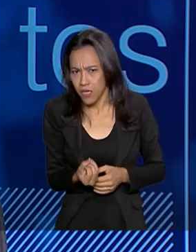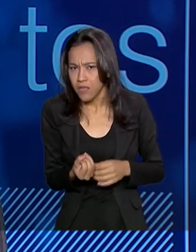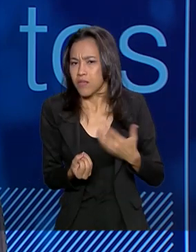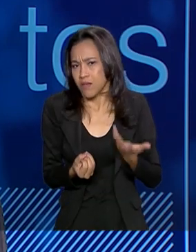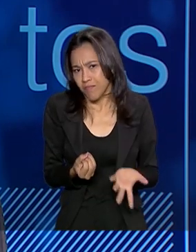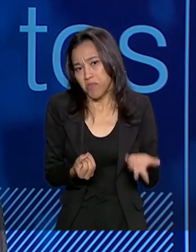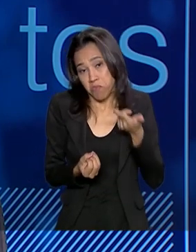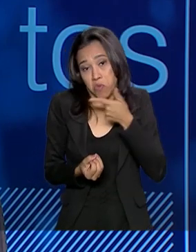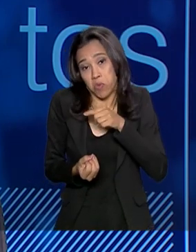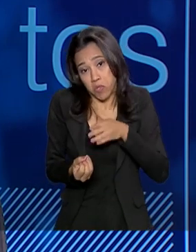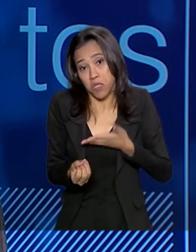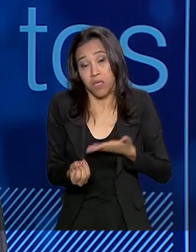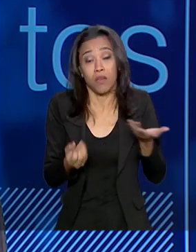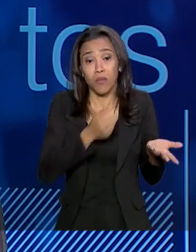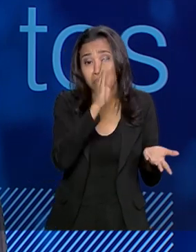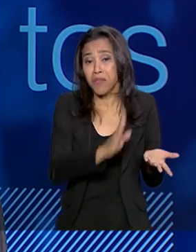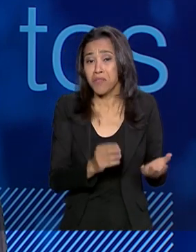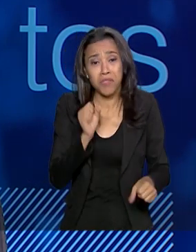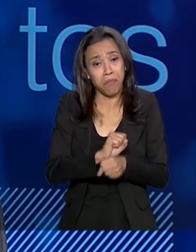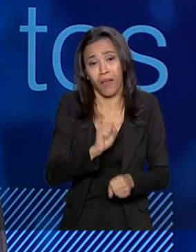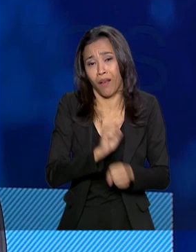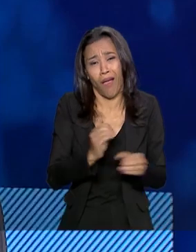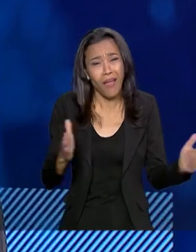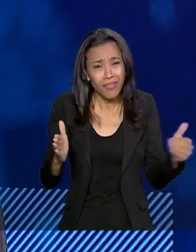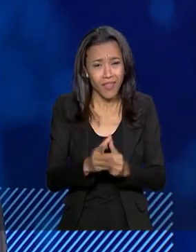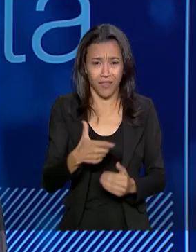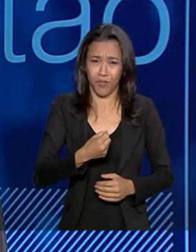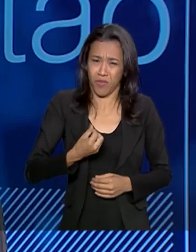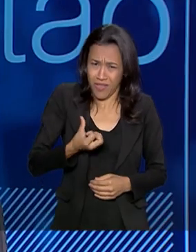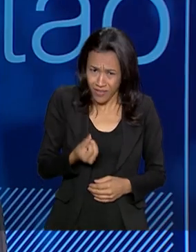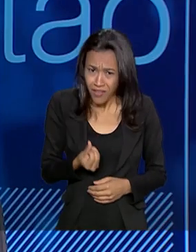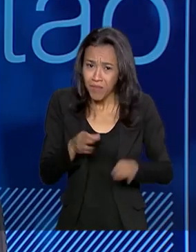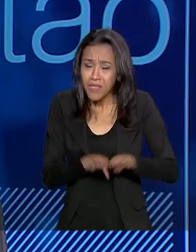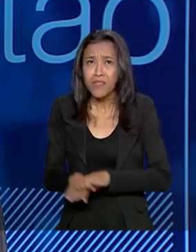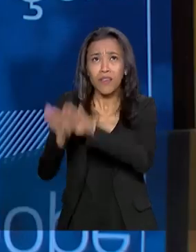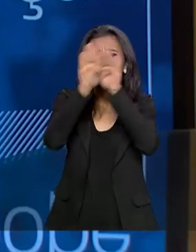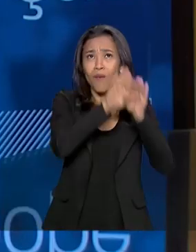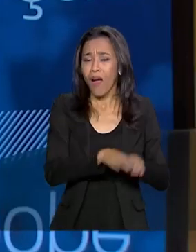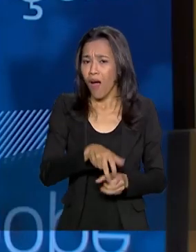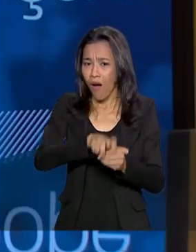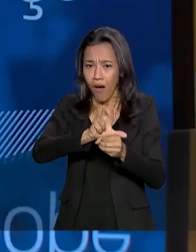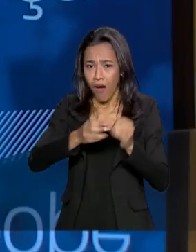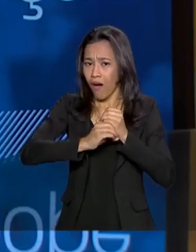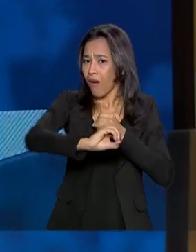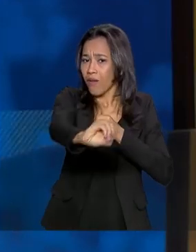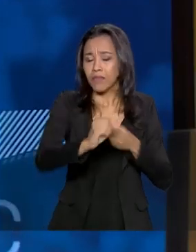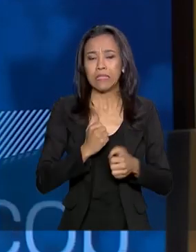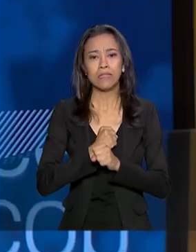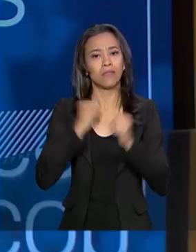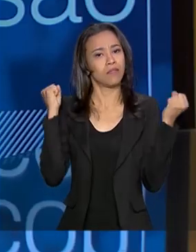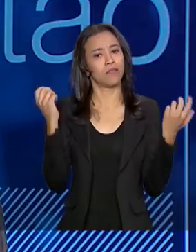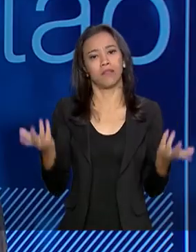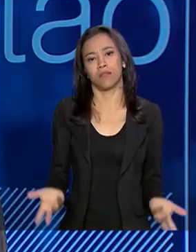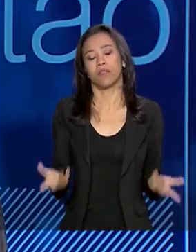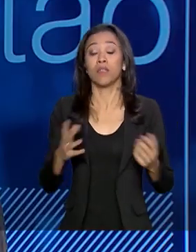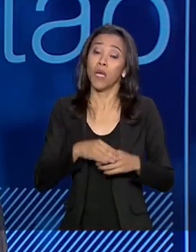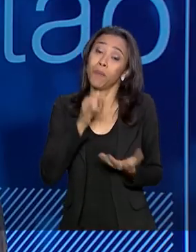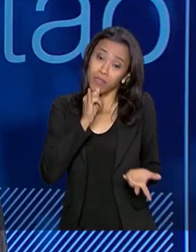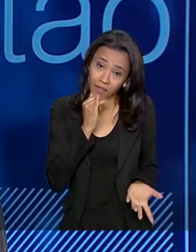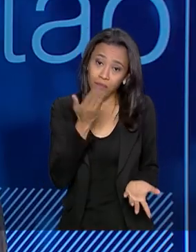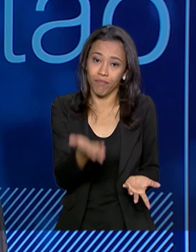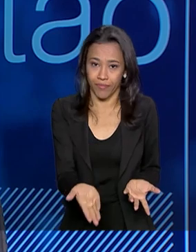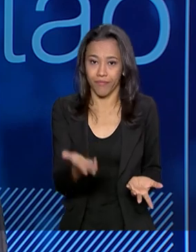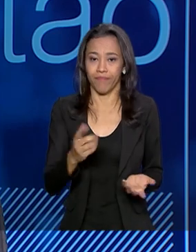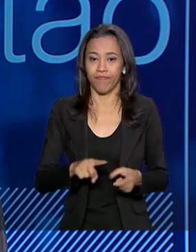brasileiro, o Brasil não pode esperar 2060 para universalizar esse tipo Até porque é uma questão de saúde pública, o saneamento básico. O saneamento é um exemplo,